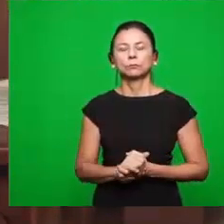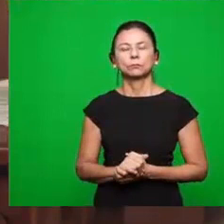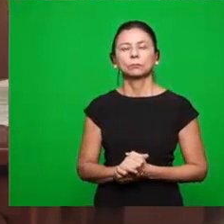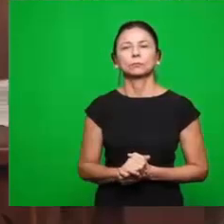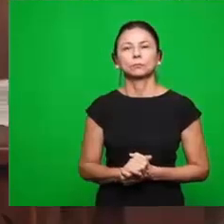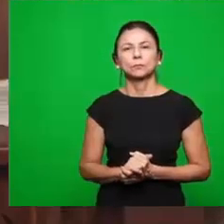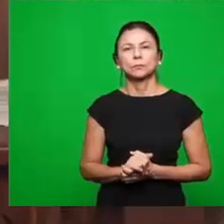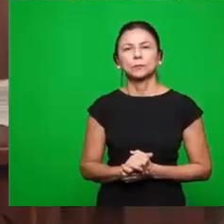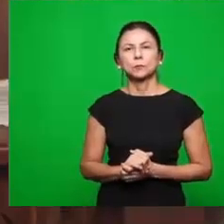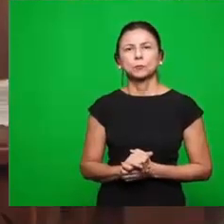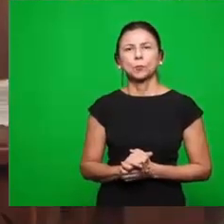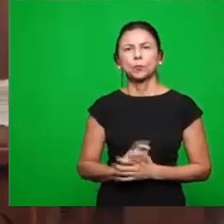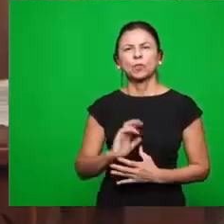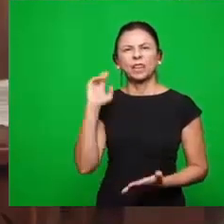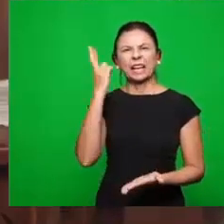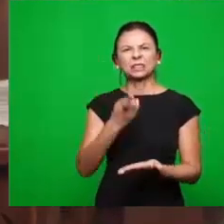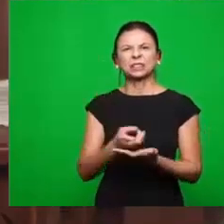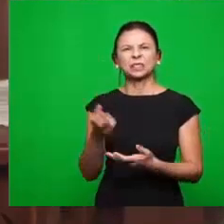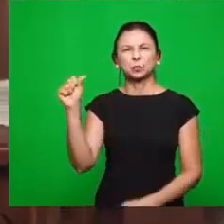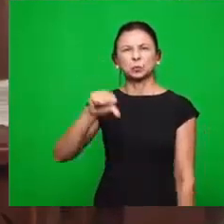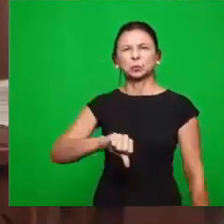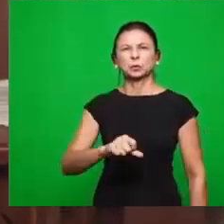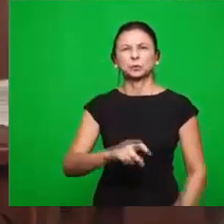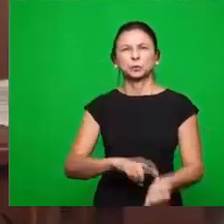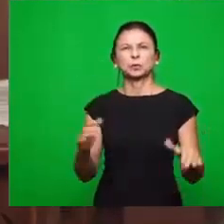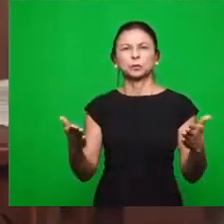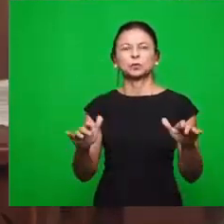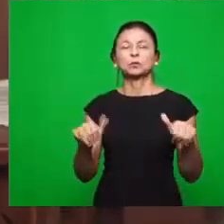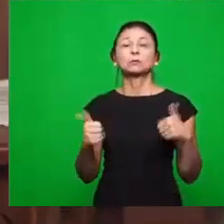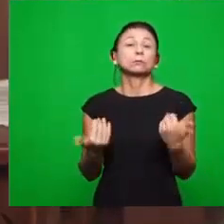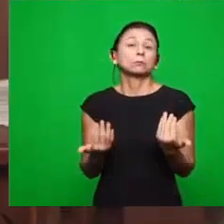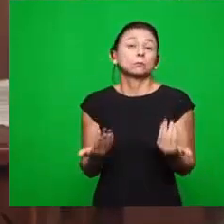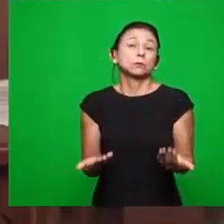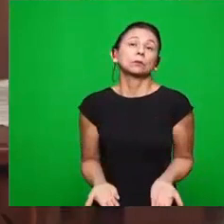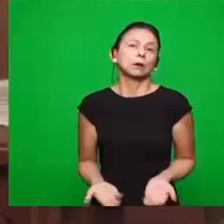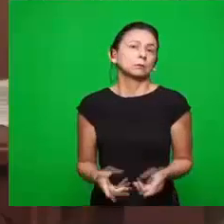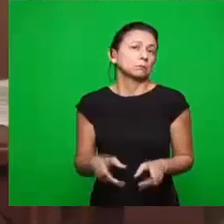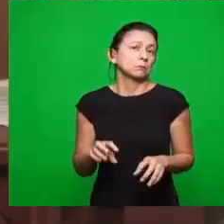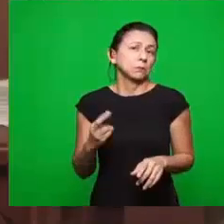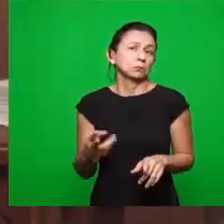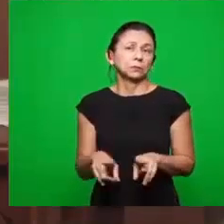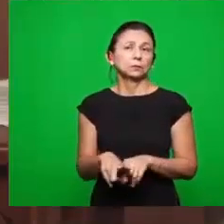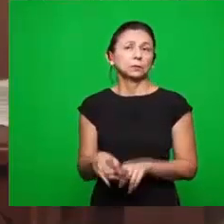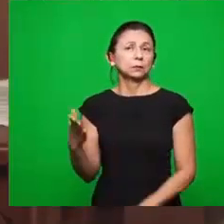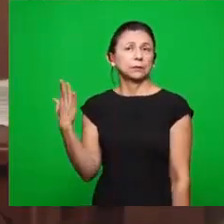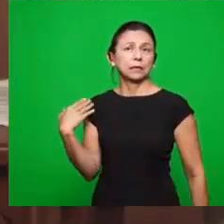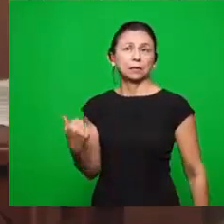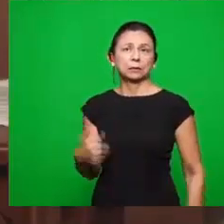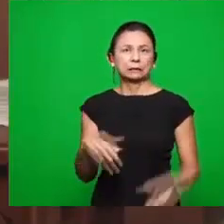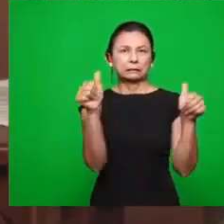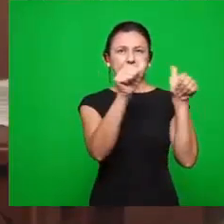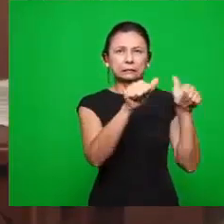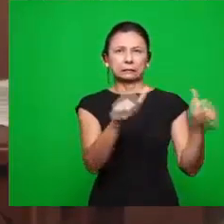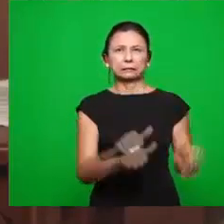negativo para os nossos dias? Ou mesmo naquela época, idolatria